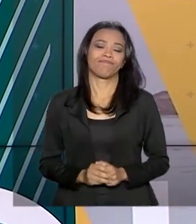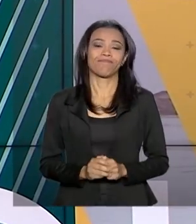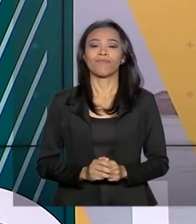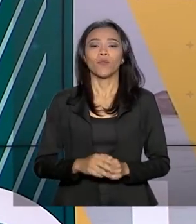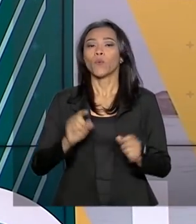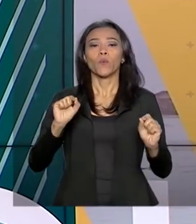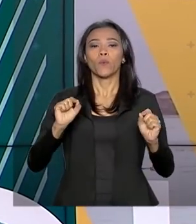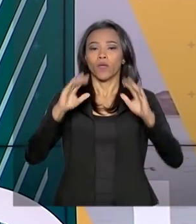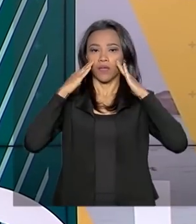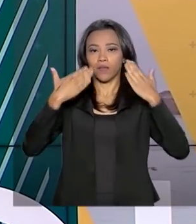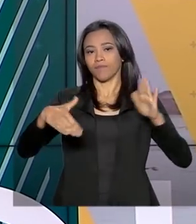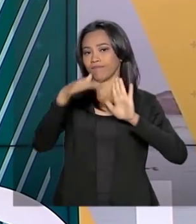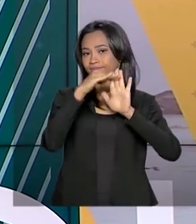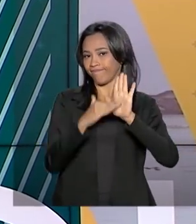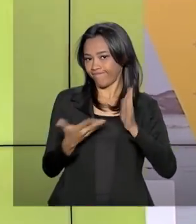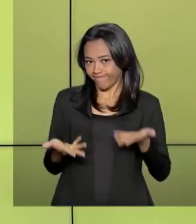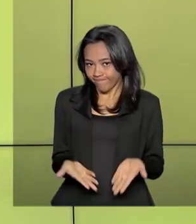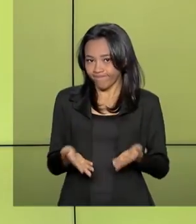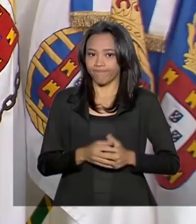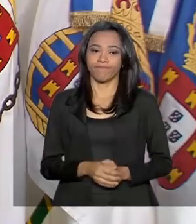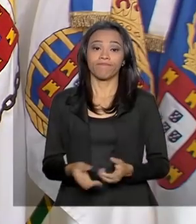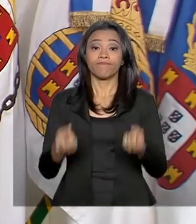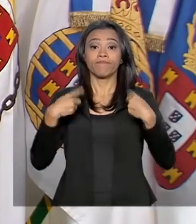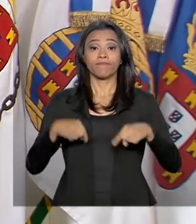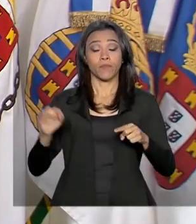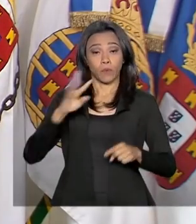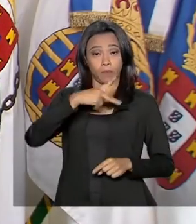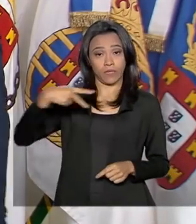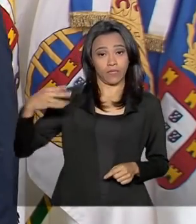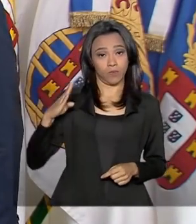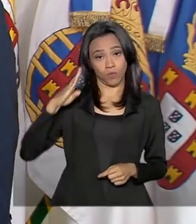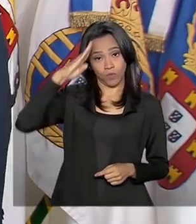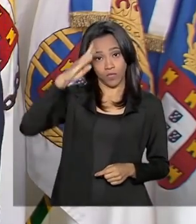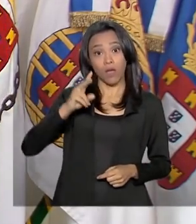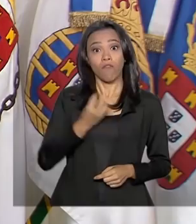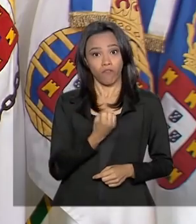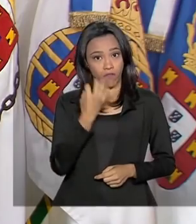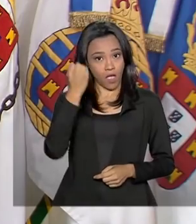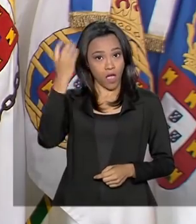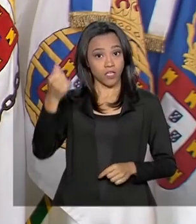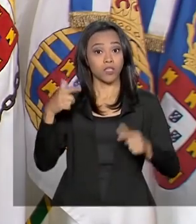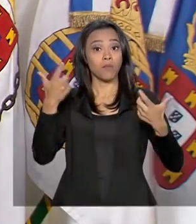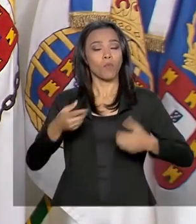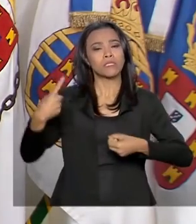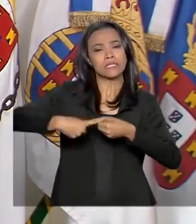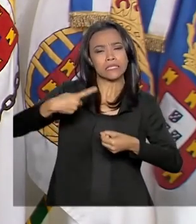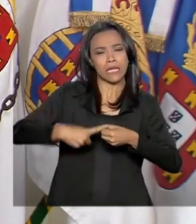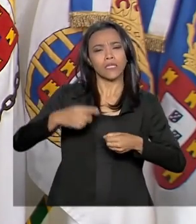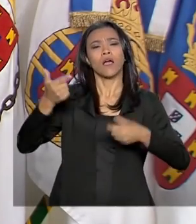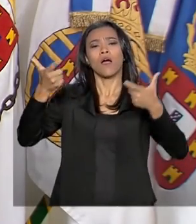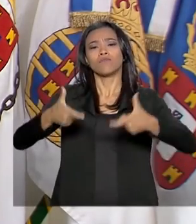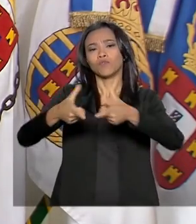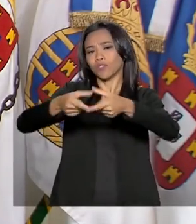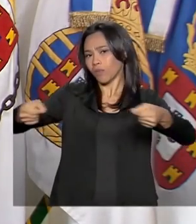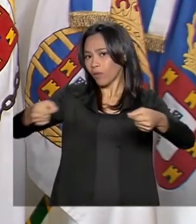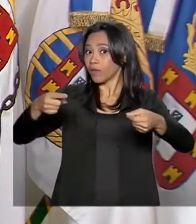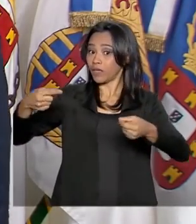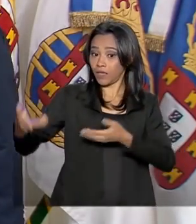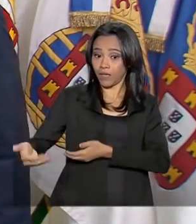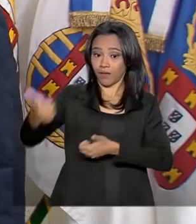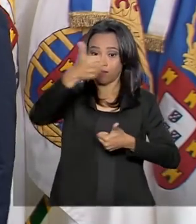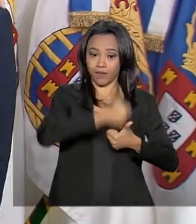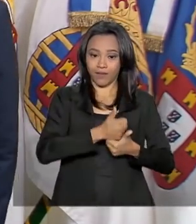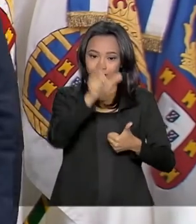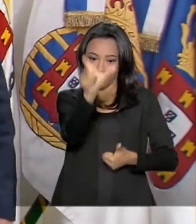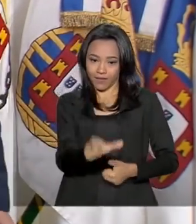Confira os destaques desta edição. O presidente Jair Bolsonaro viaja para Osaka, no Japão, e transmite o cargo para